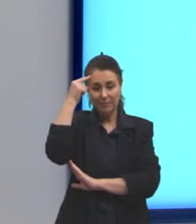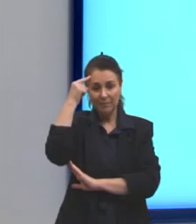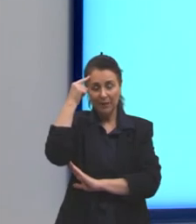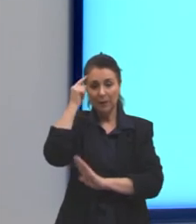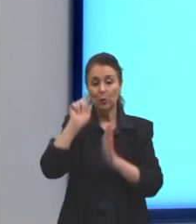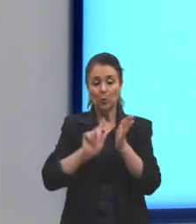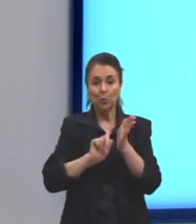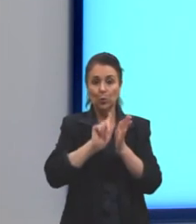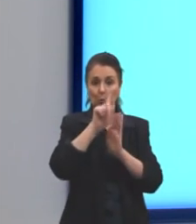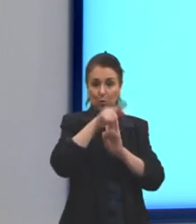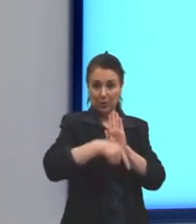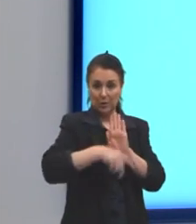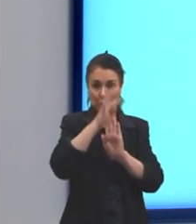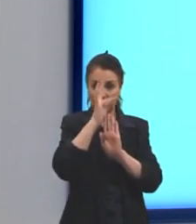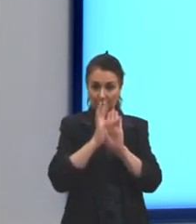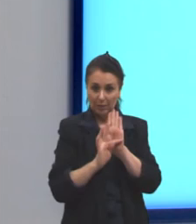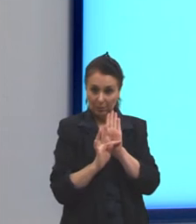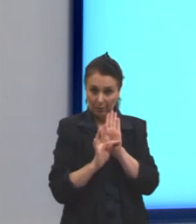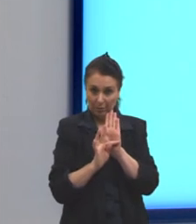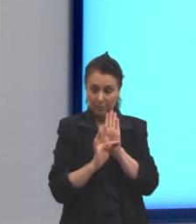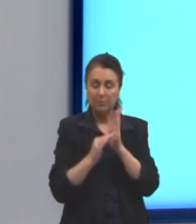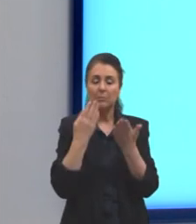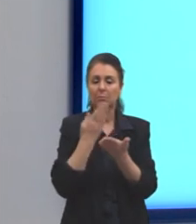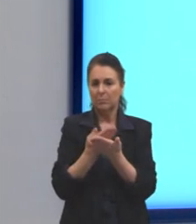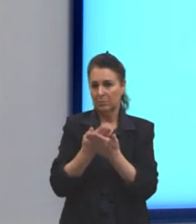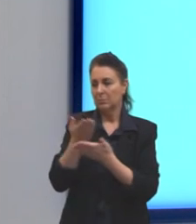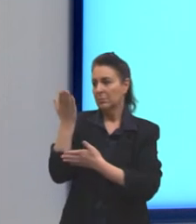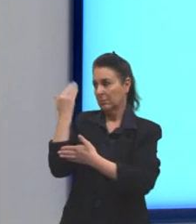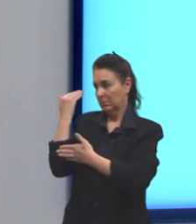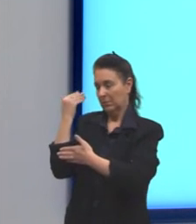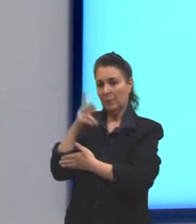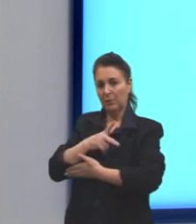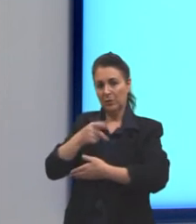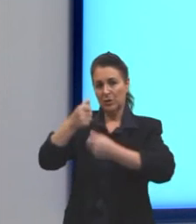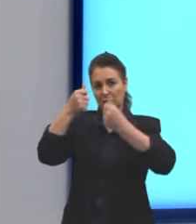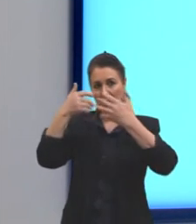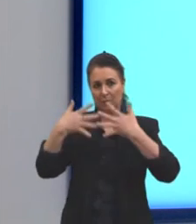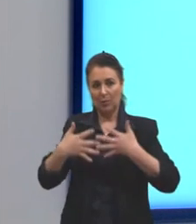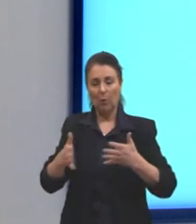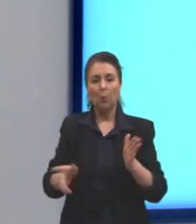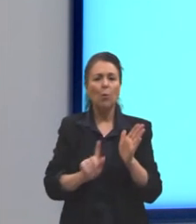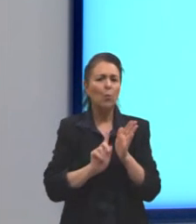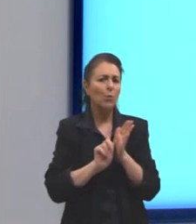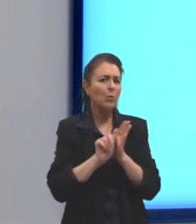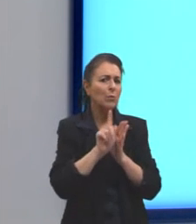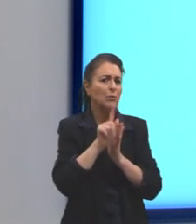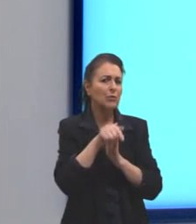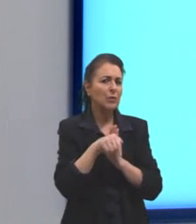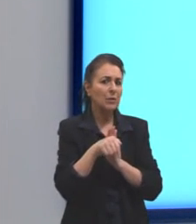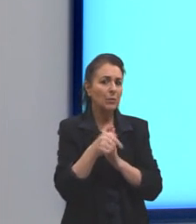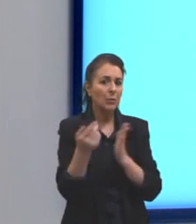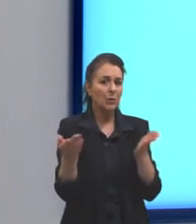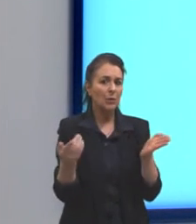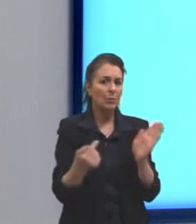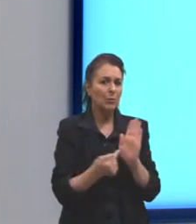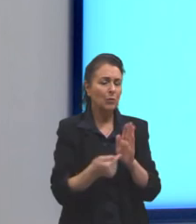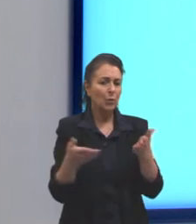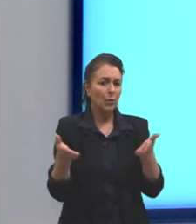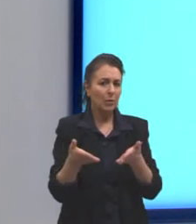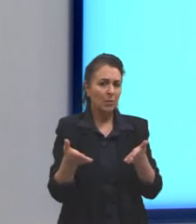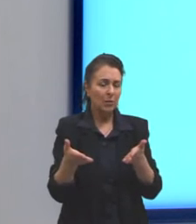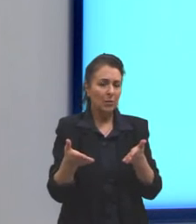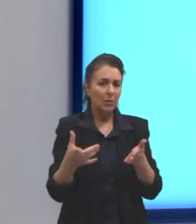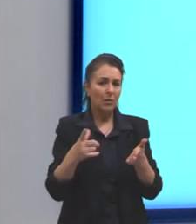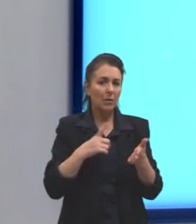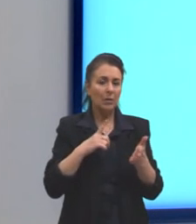textual. gente já falou sobre isso em aulas anteriores. Qual é o gênero que a gente tem apresentado aqui? A gente